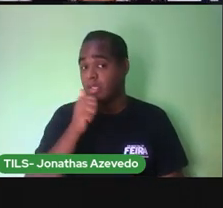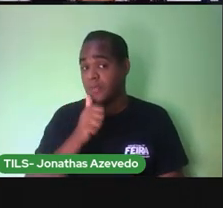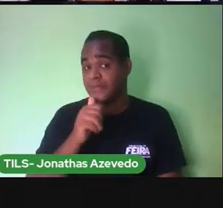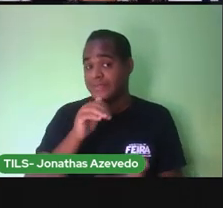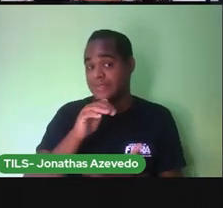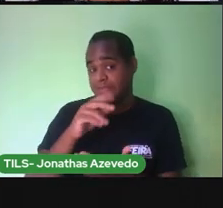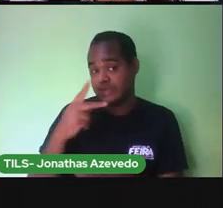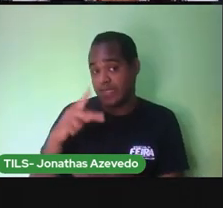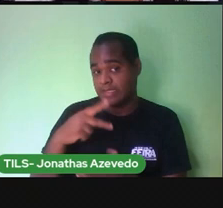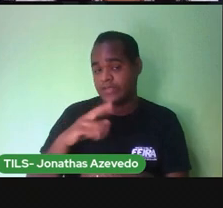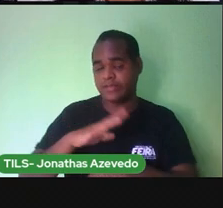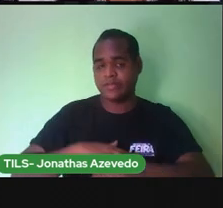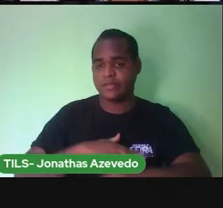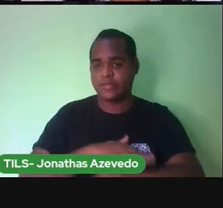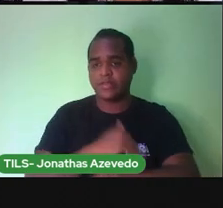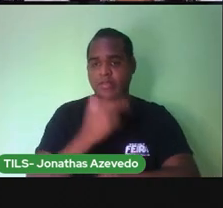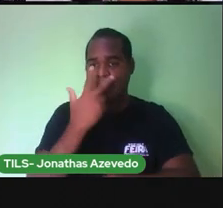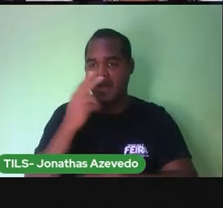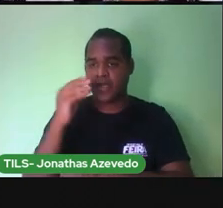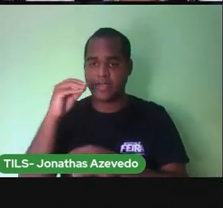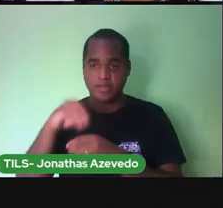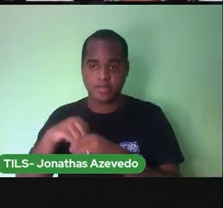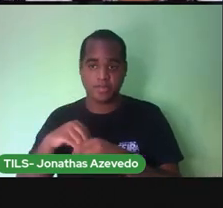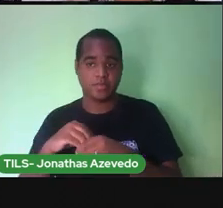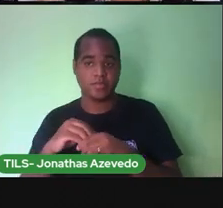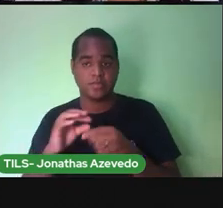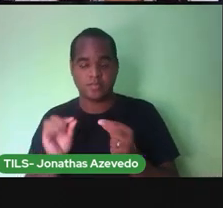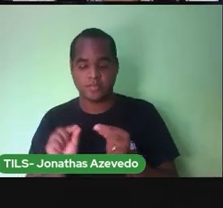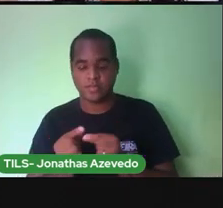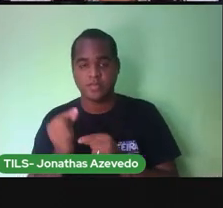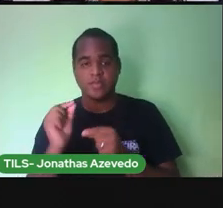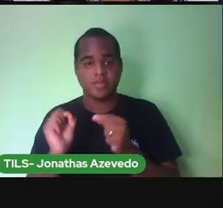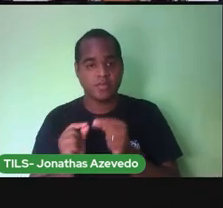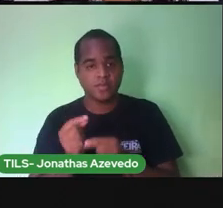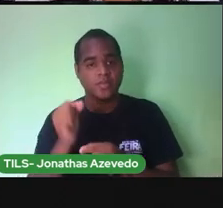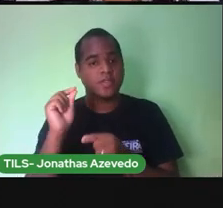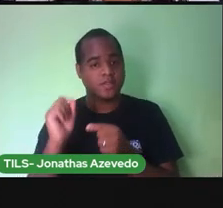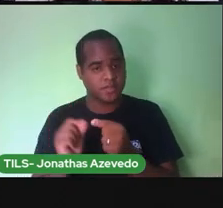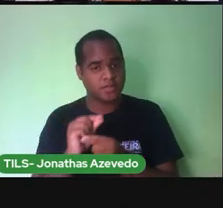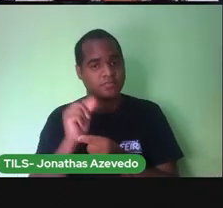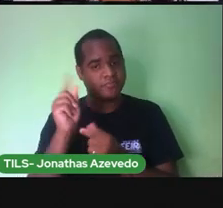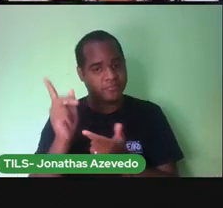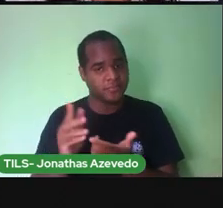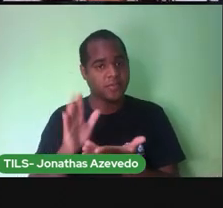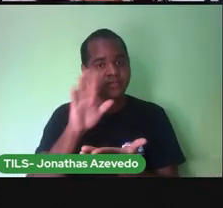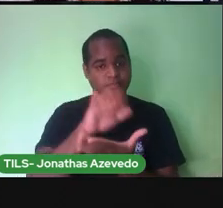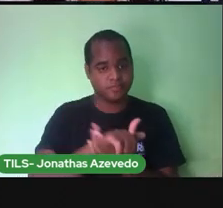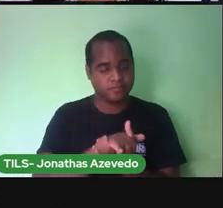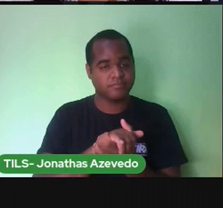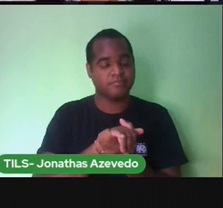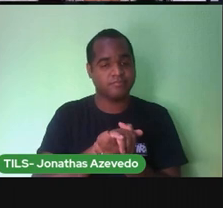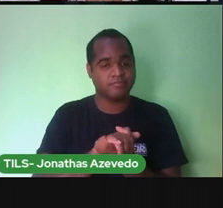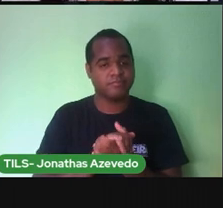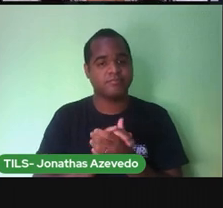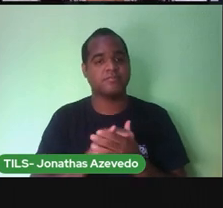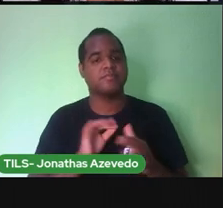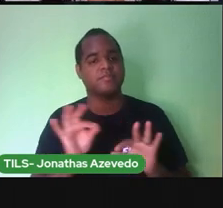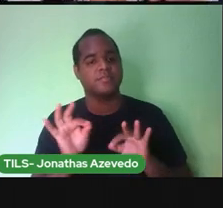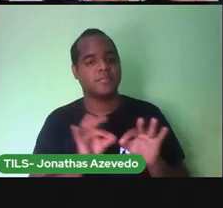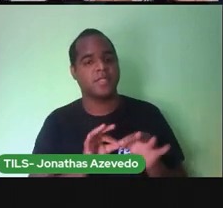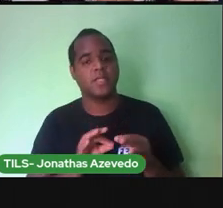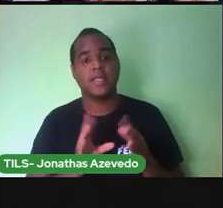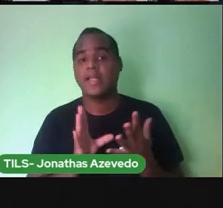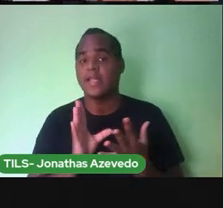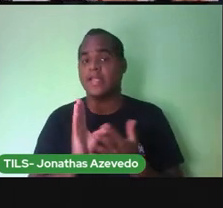sapo Deve estar lá dentro Fazendo rendinha Maninha Para o casamento